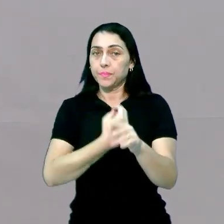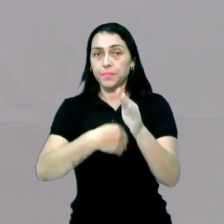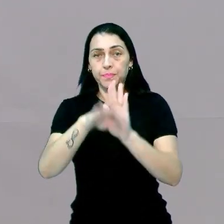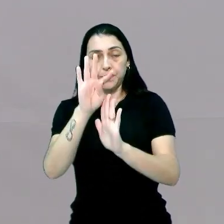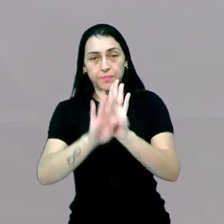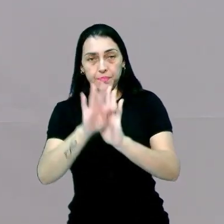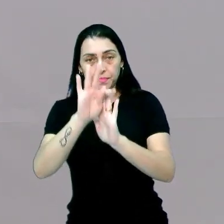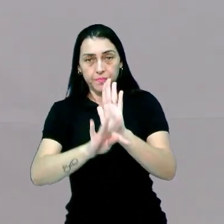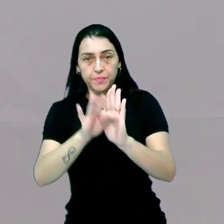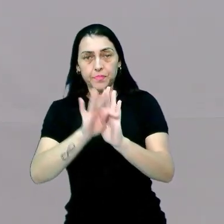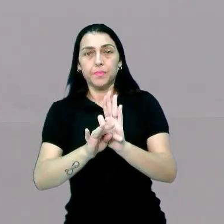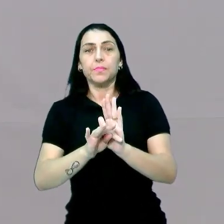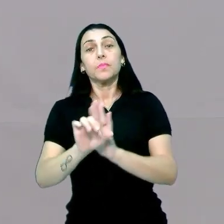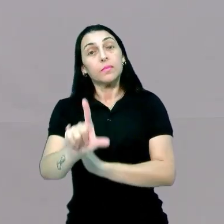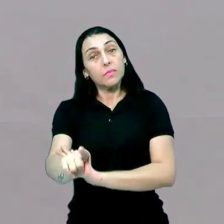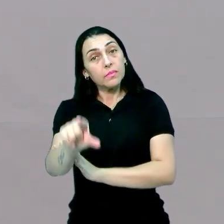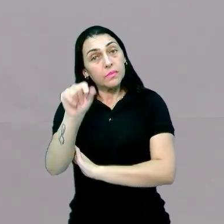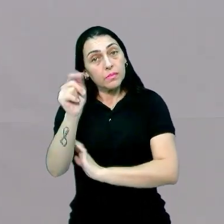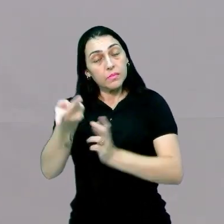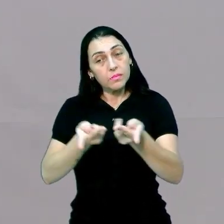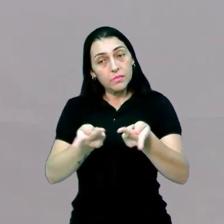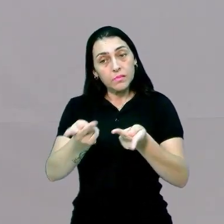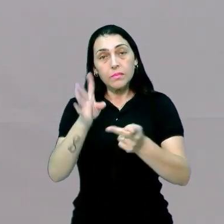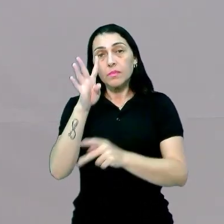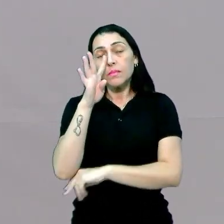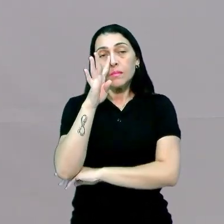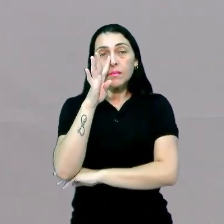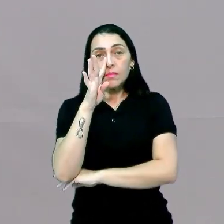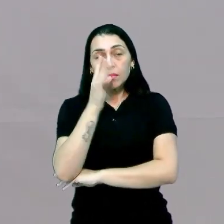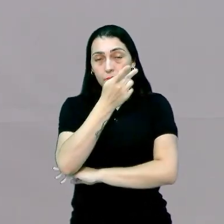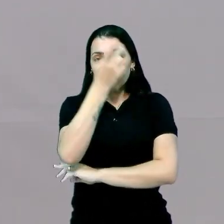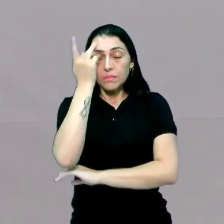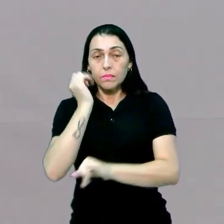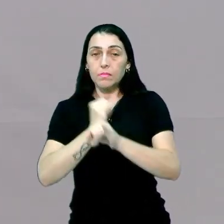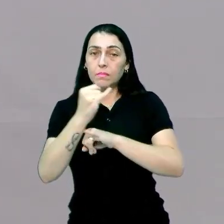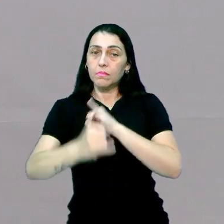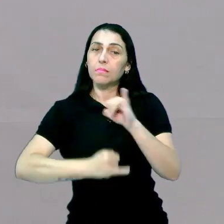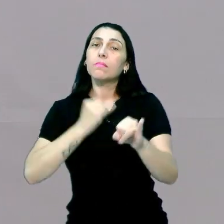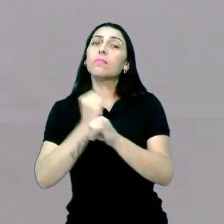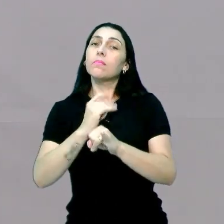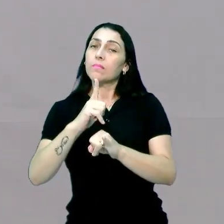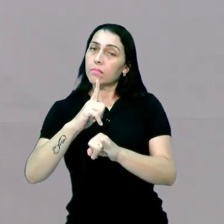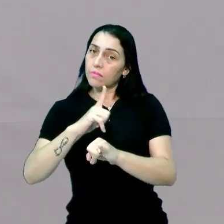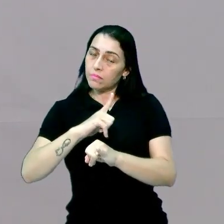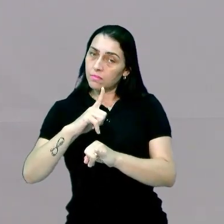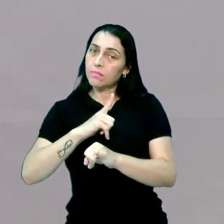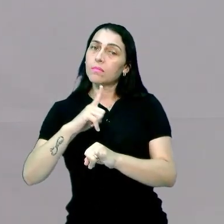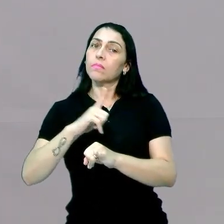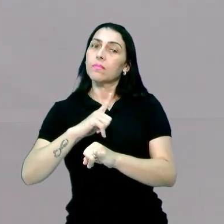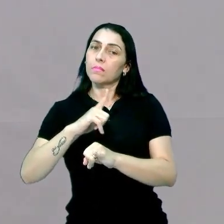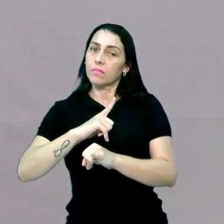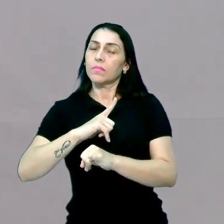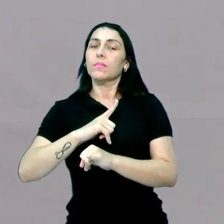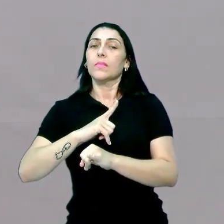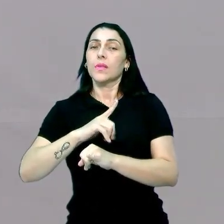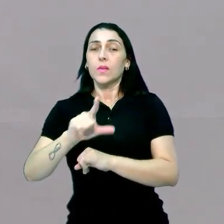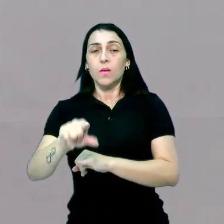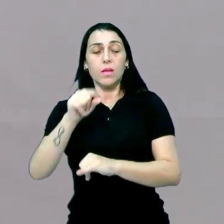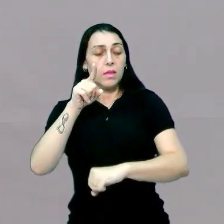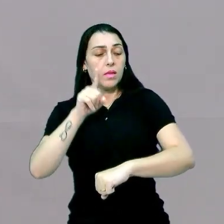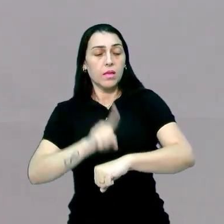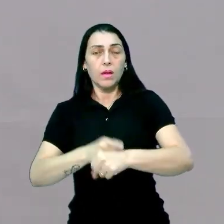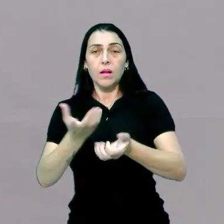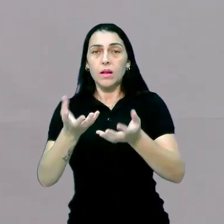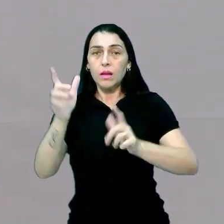texto é a questão da escolha, ok? O usuário na internet ele tem o poder de escolha ali na hora que ele